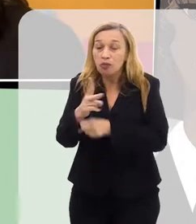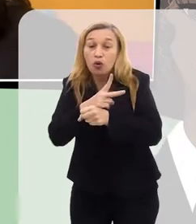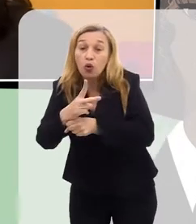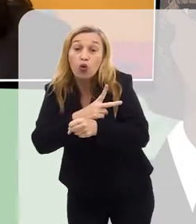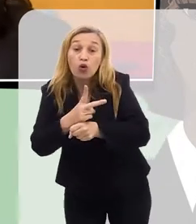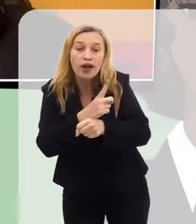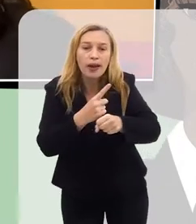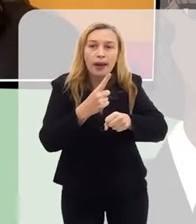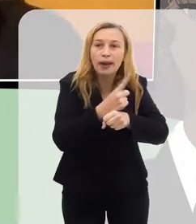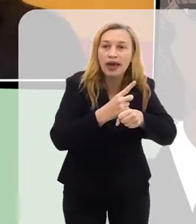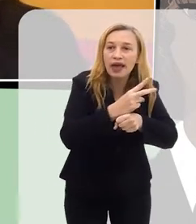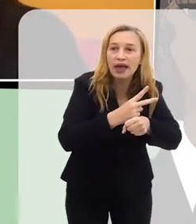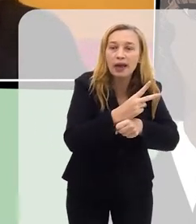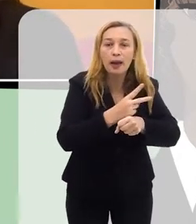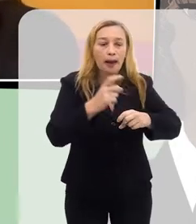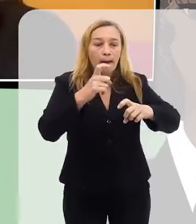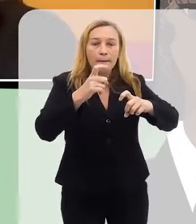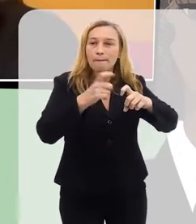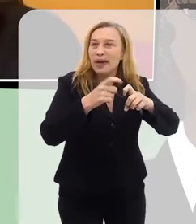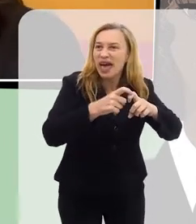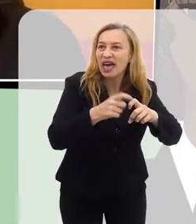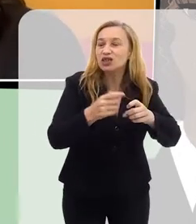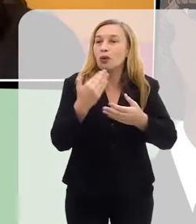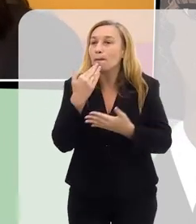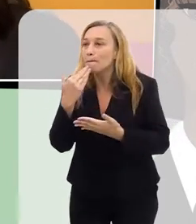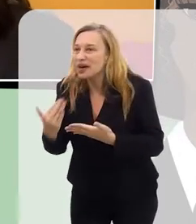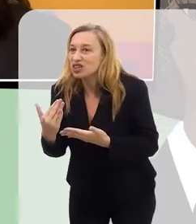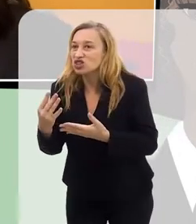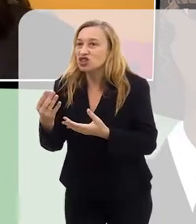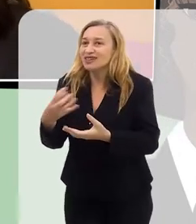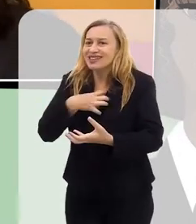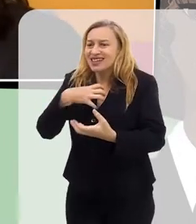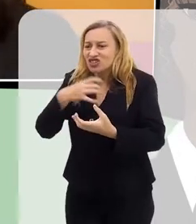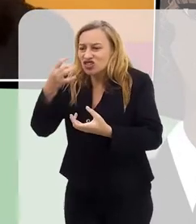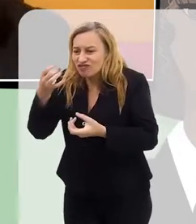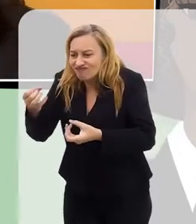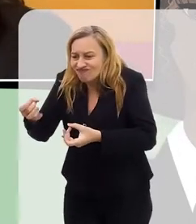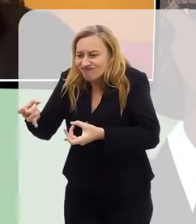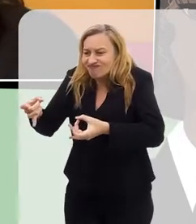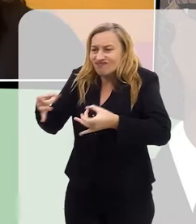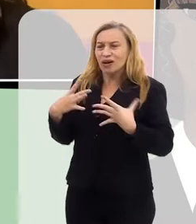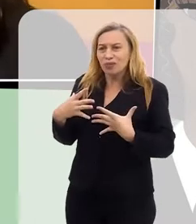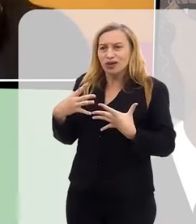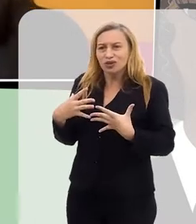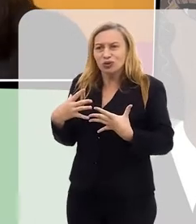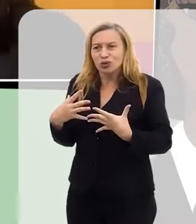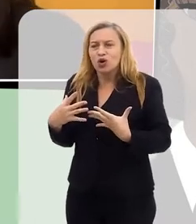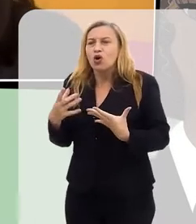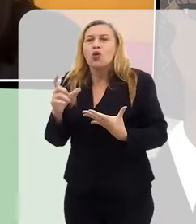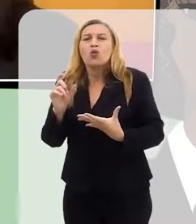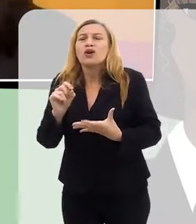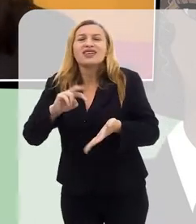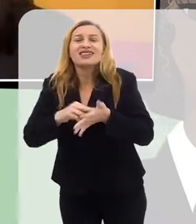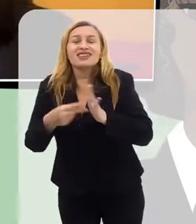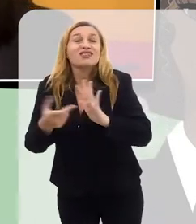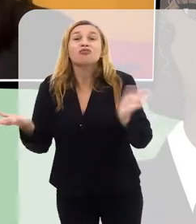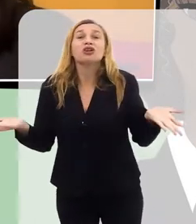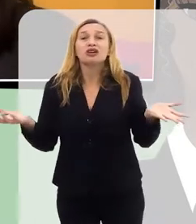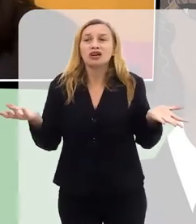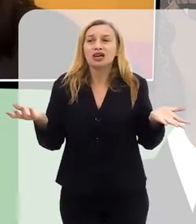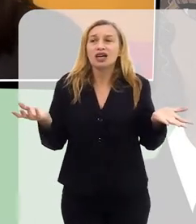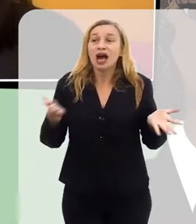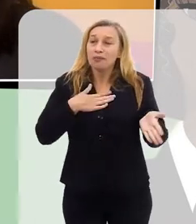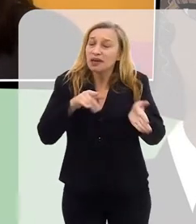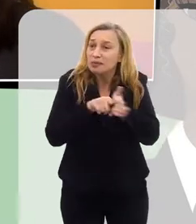médicos, pedi e senti rejeições. O que é justificado? Porque, na minha pesquisa,